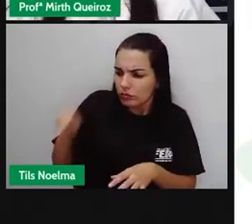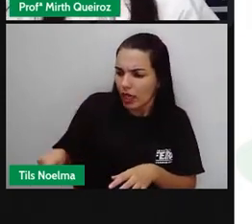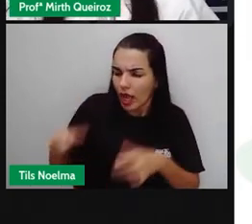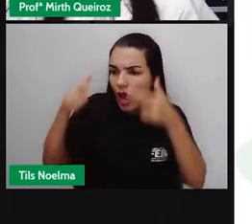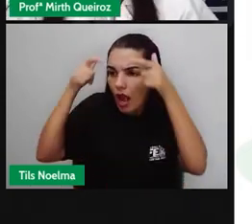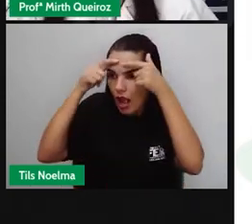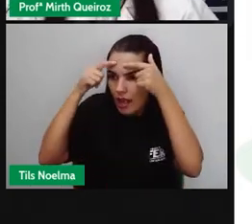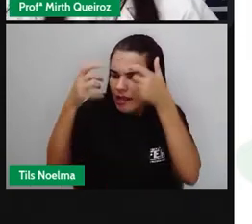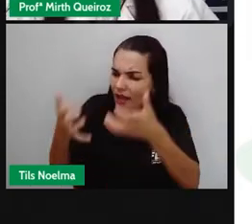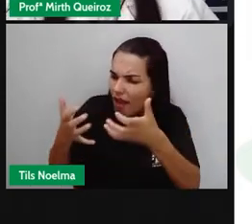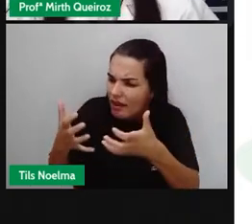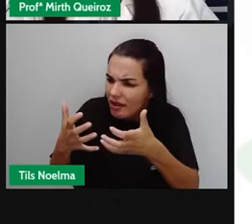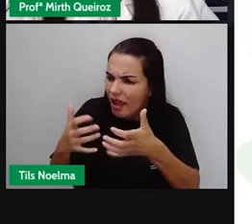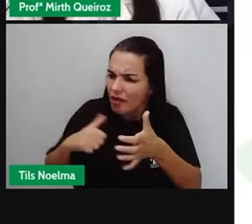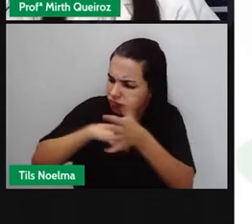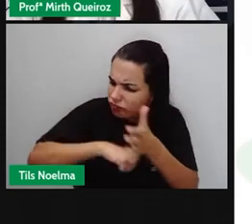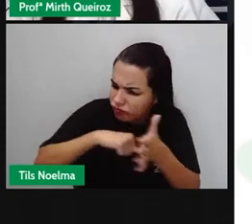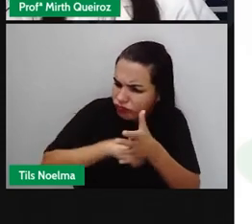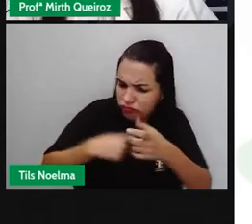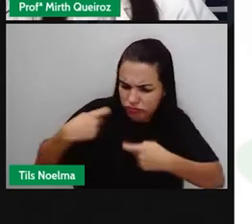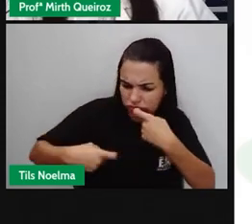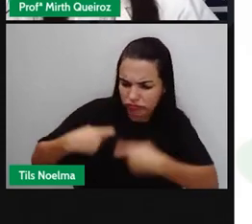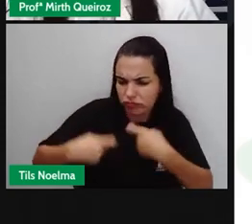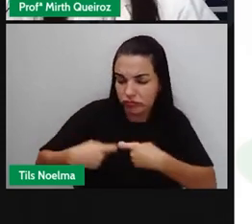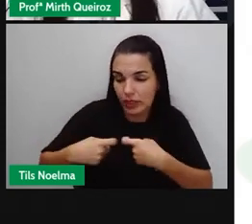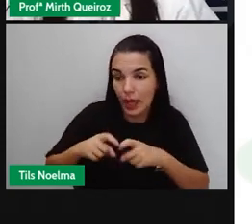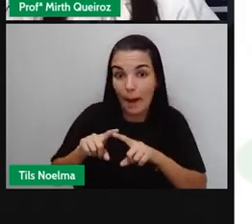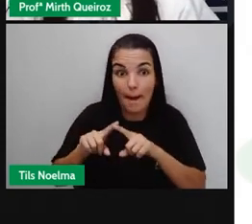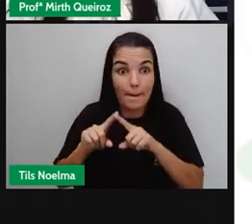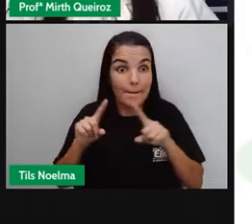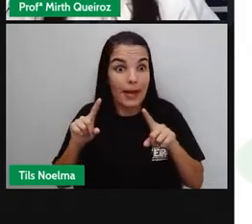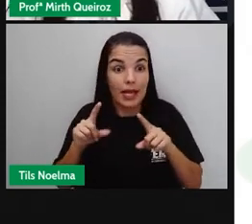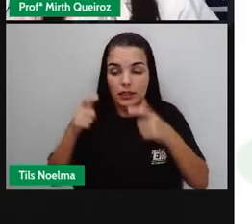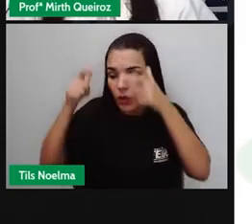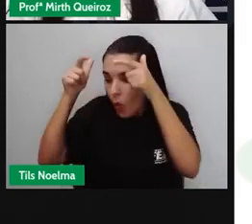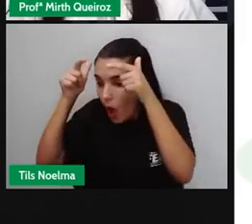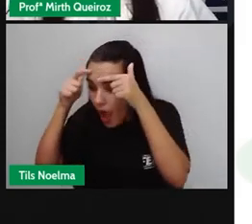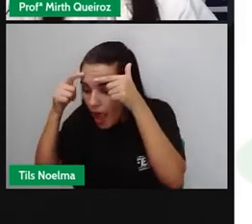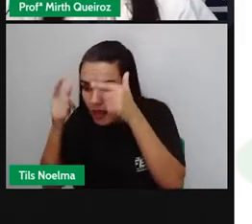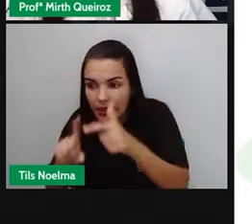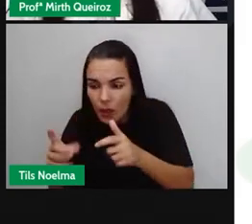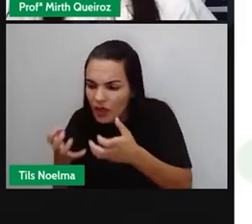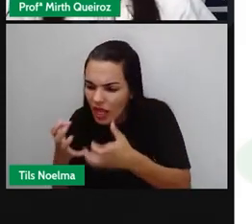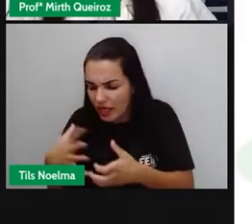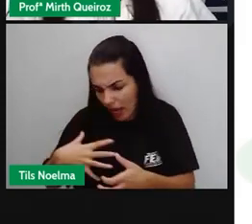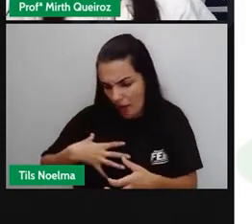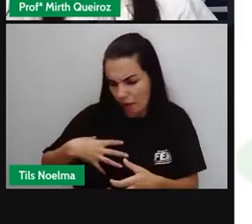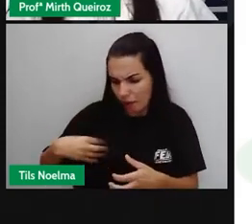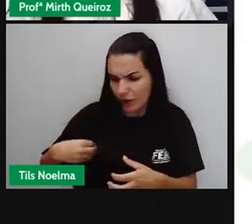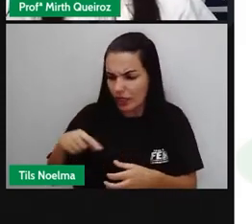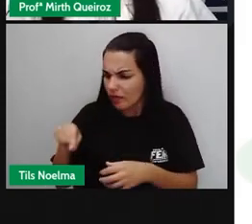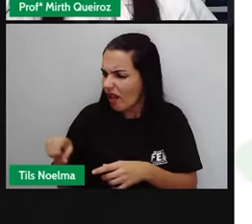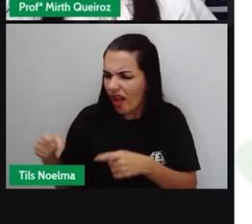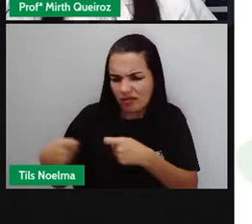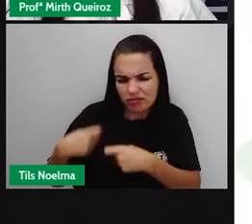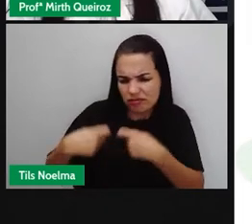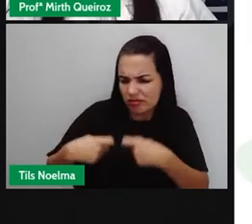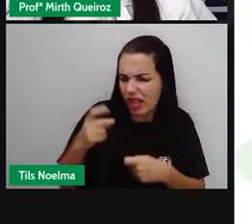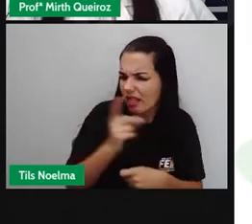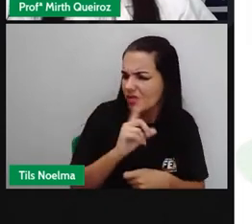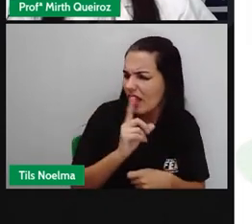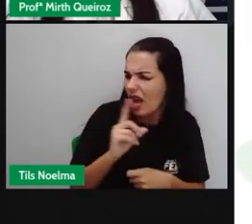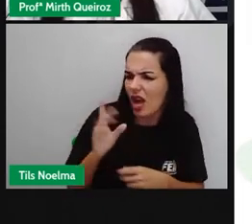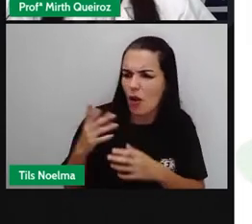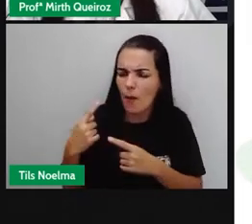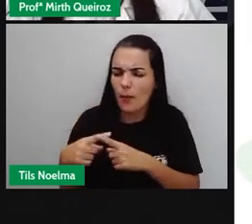nesta guerra. Porém, o rei não estava querendo deixar o seu filho, que era príncipe, participar de uma